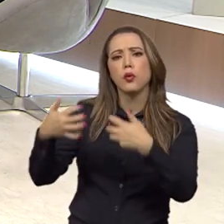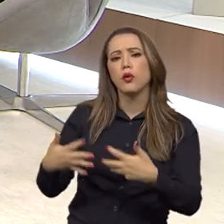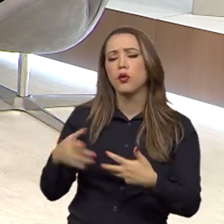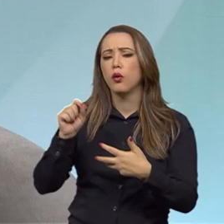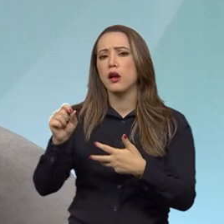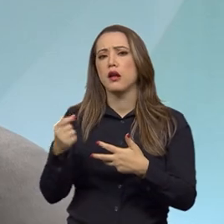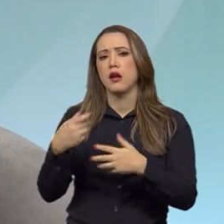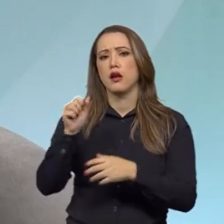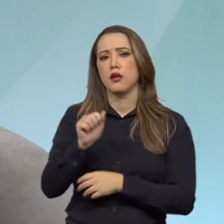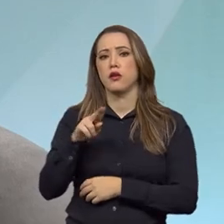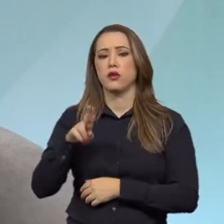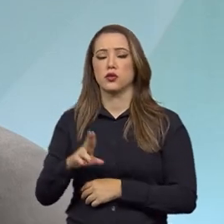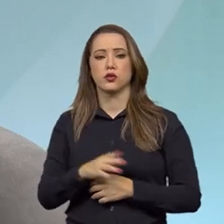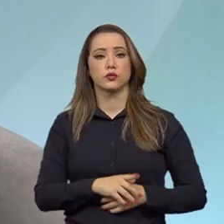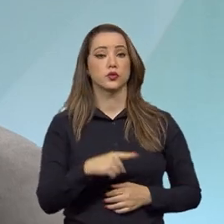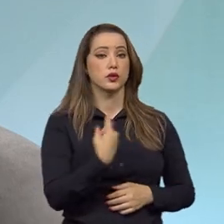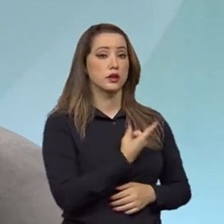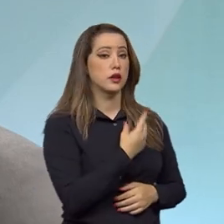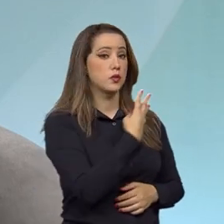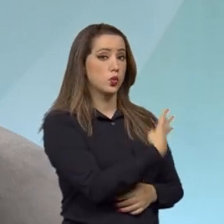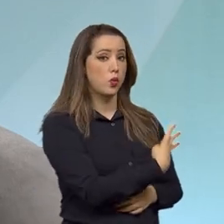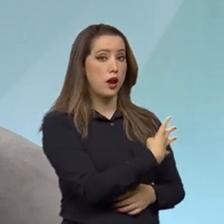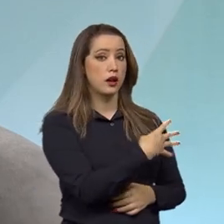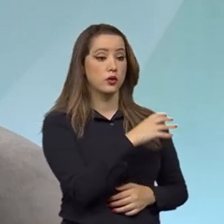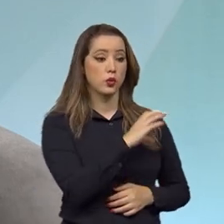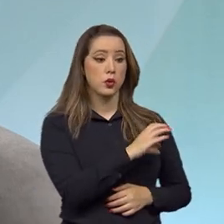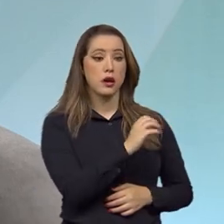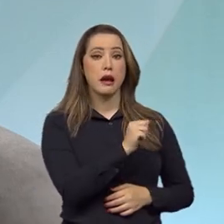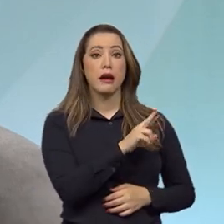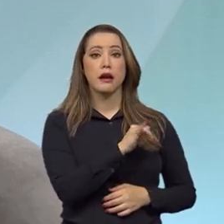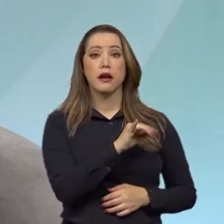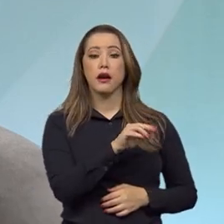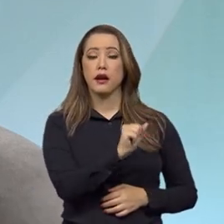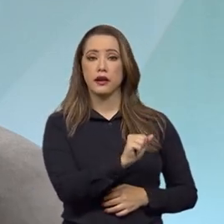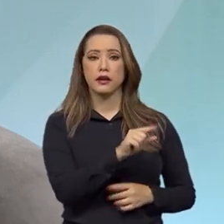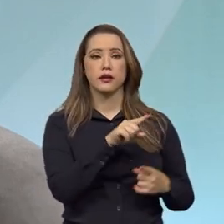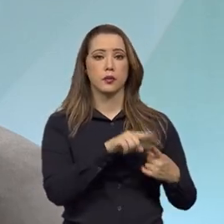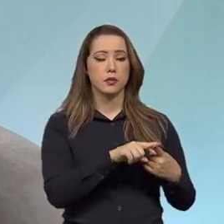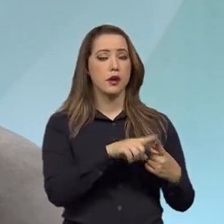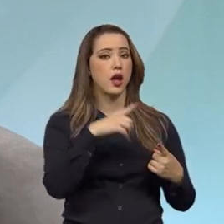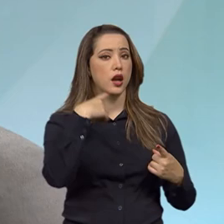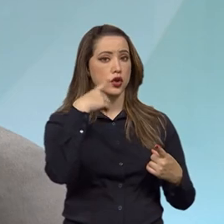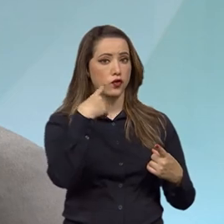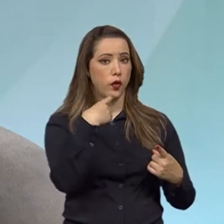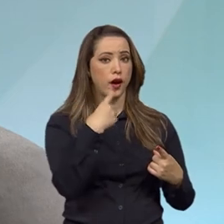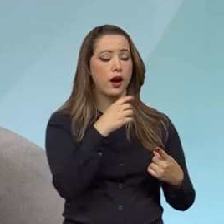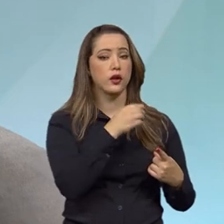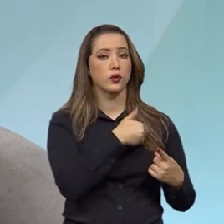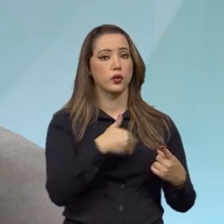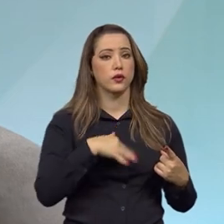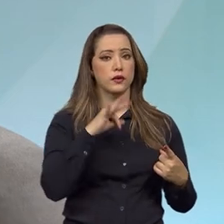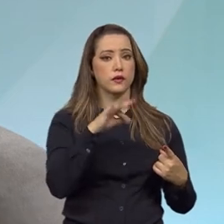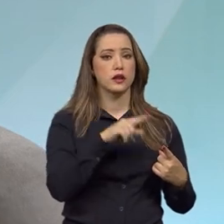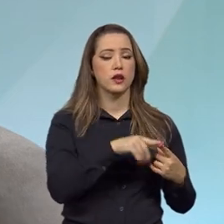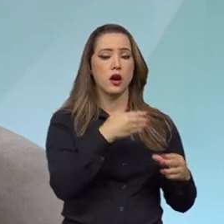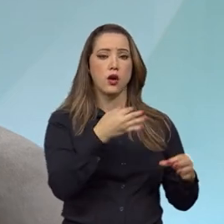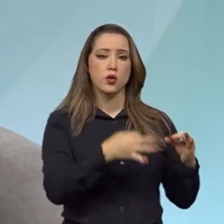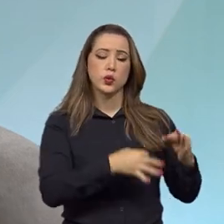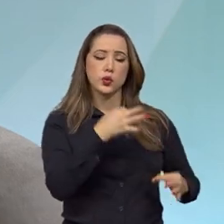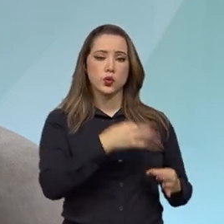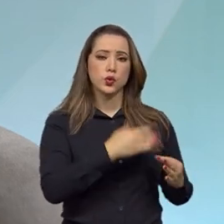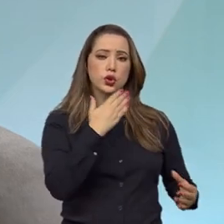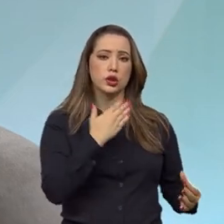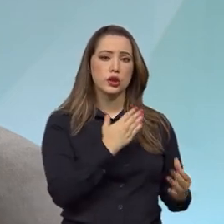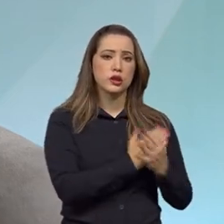por quatro carreiras, né? Nós temos a carreira de advogado da União, que é aquela que faz as questões judiciais e extrajudiciais